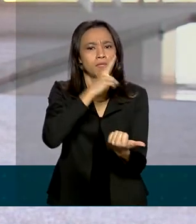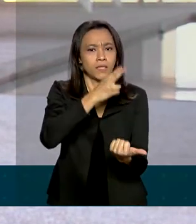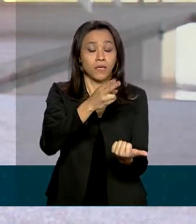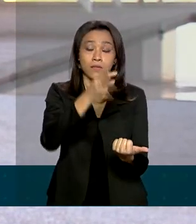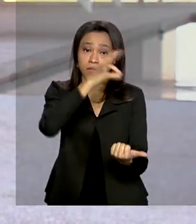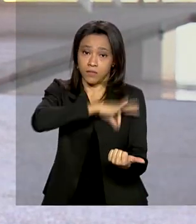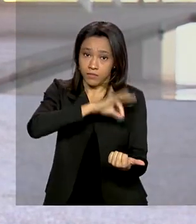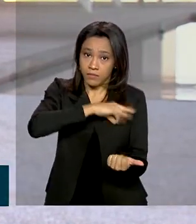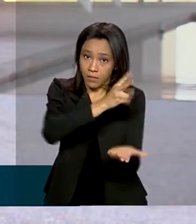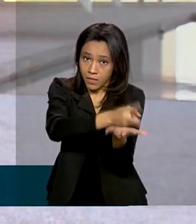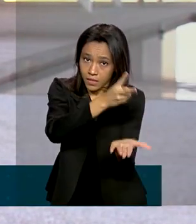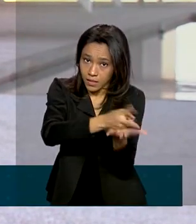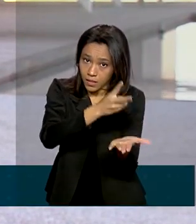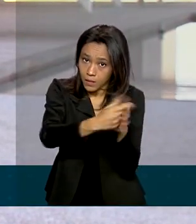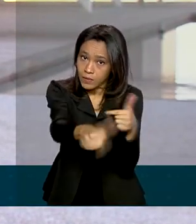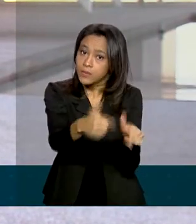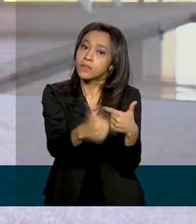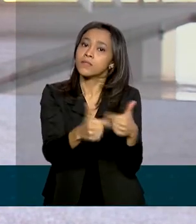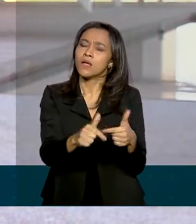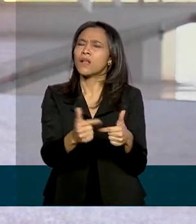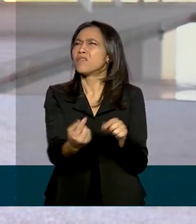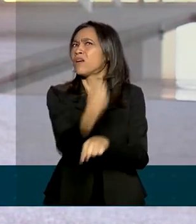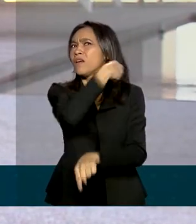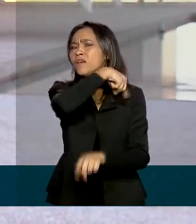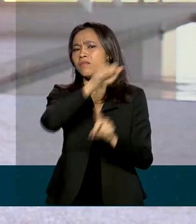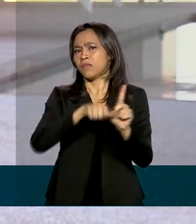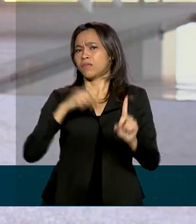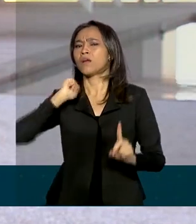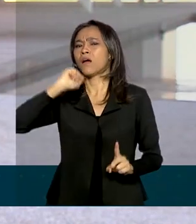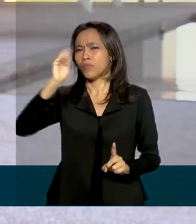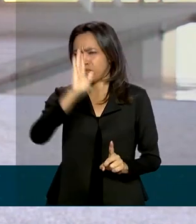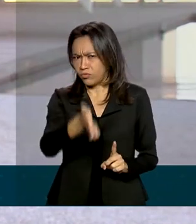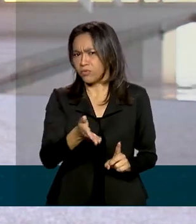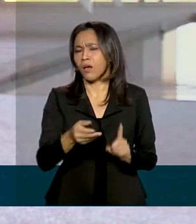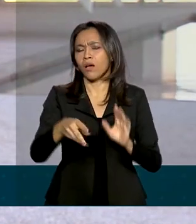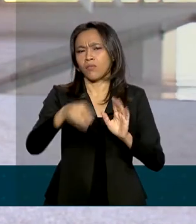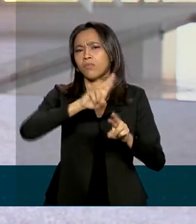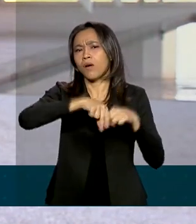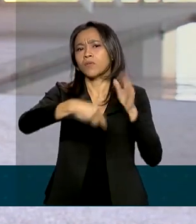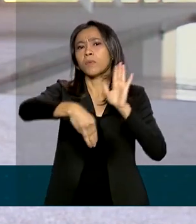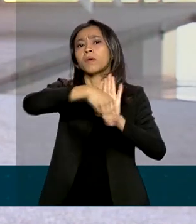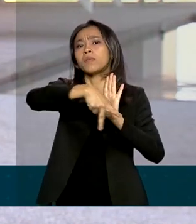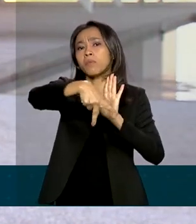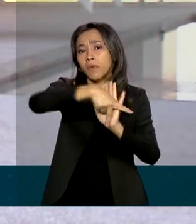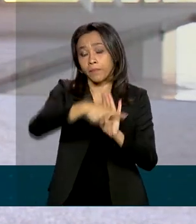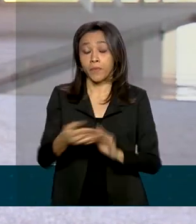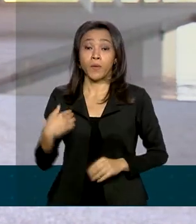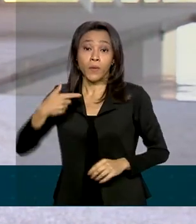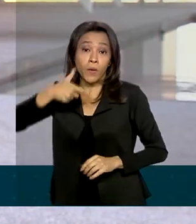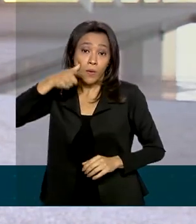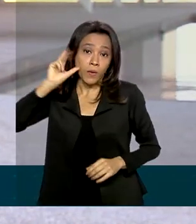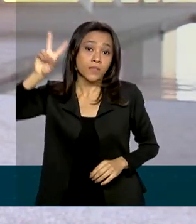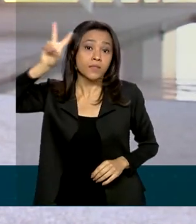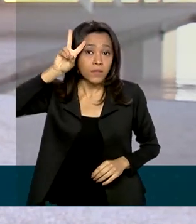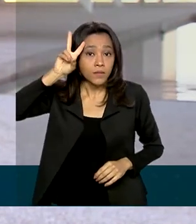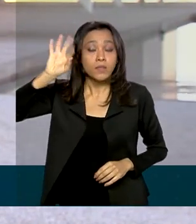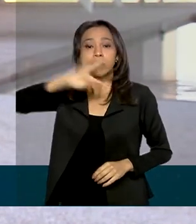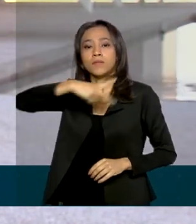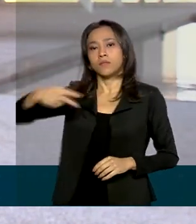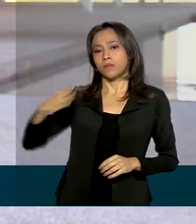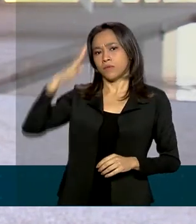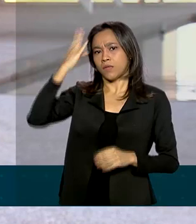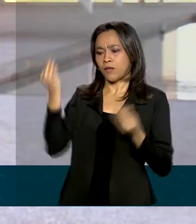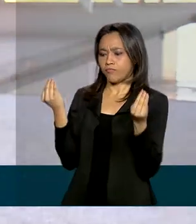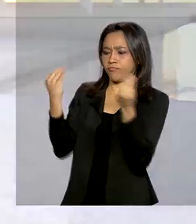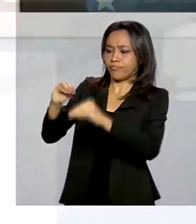Renda já existe desde abril por meio de medida provisória. E ontem, segunda-feira, o presidente Jair Bolsonaro anunciou pelas redes